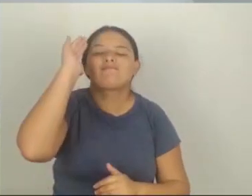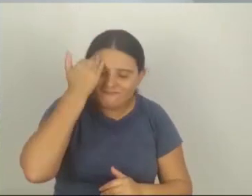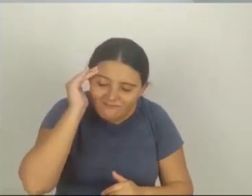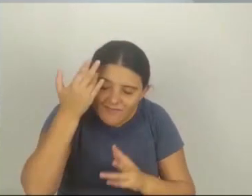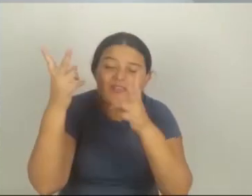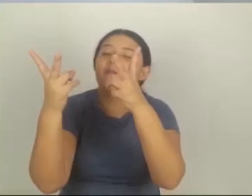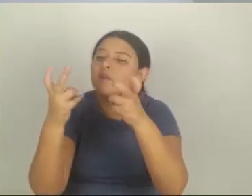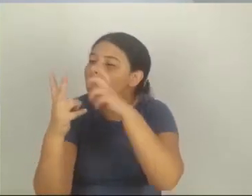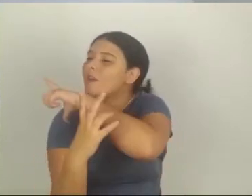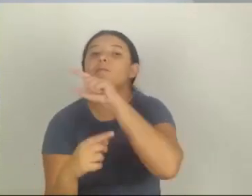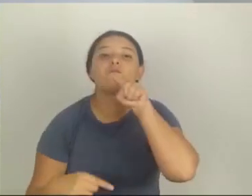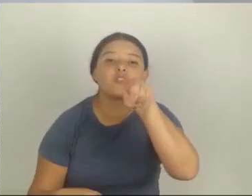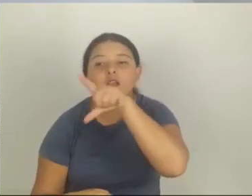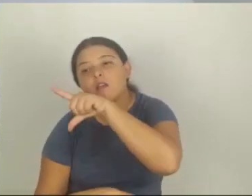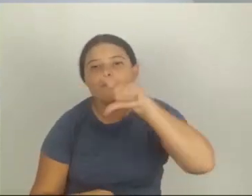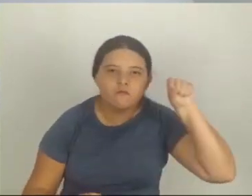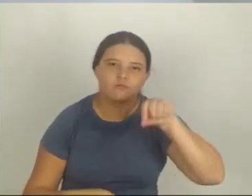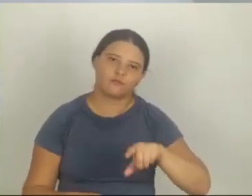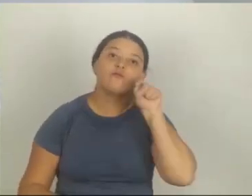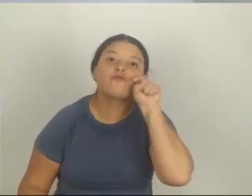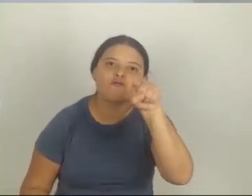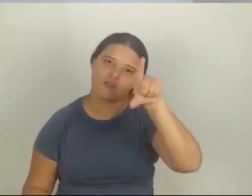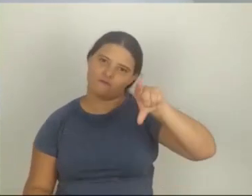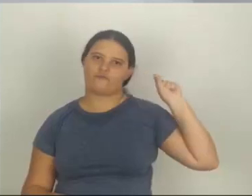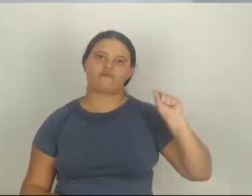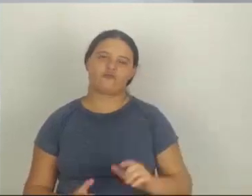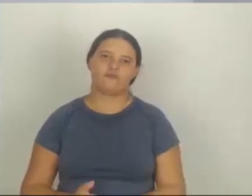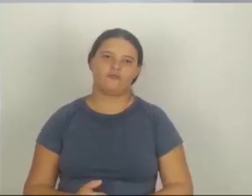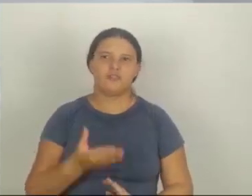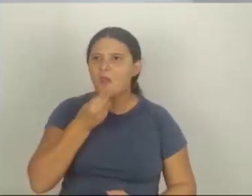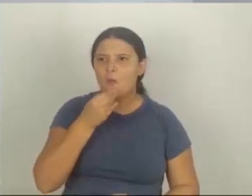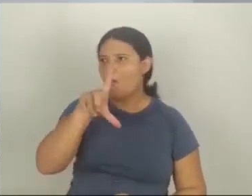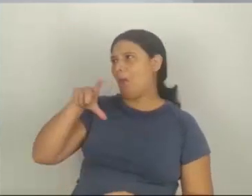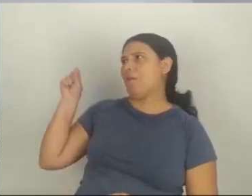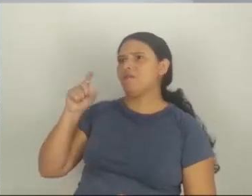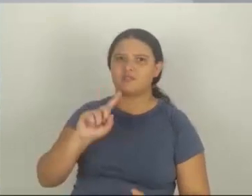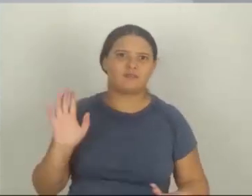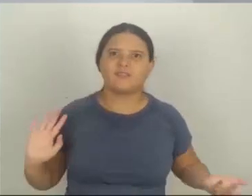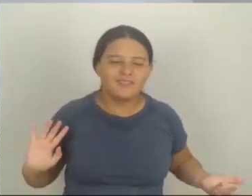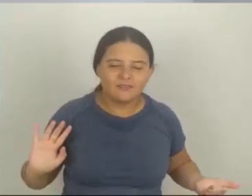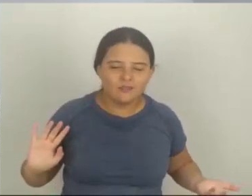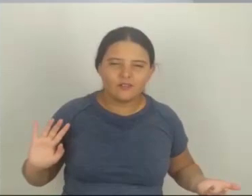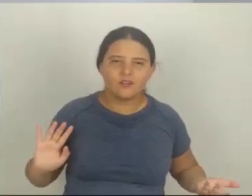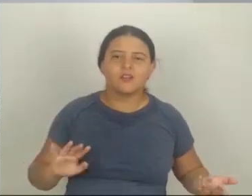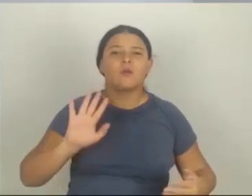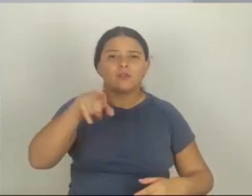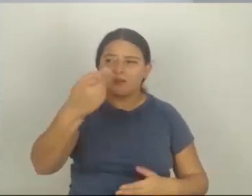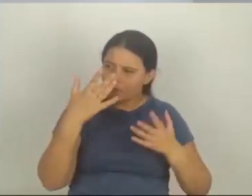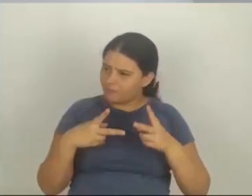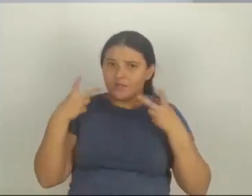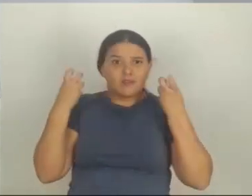perceba e saia fora, né? Você sai fora. Não é ele que tem que entrar ou sair. Quando você